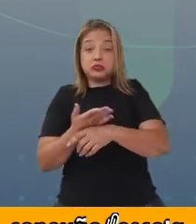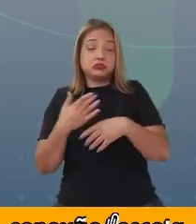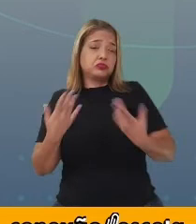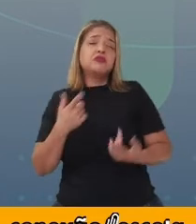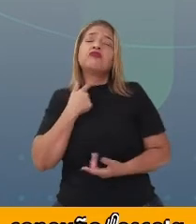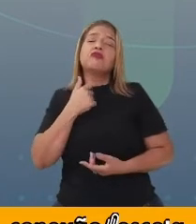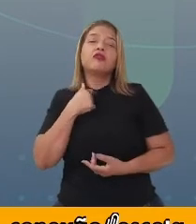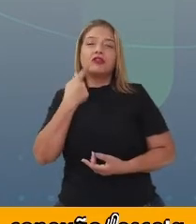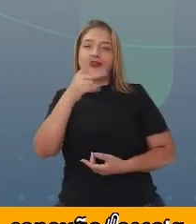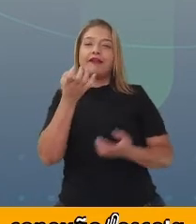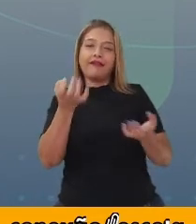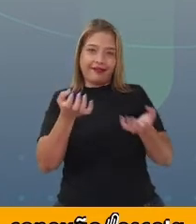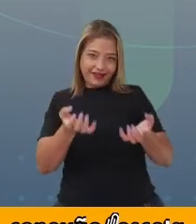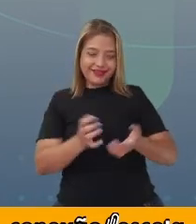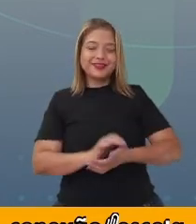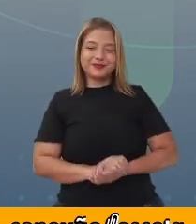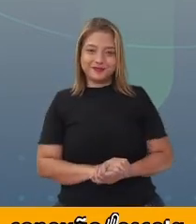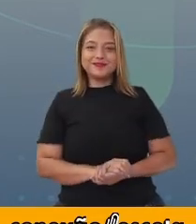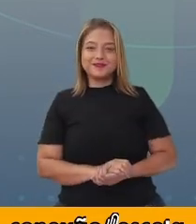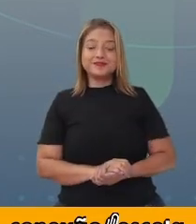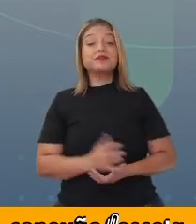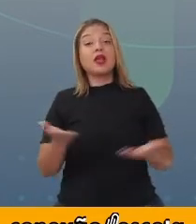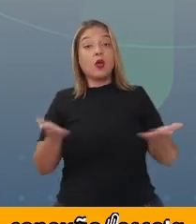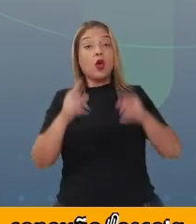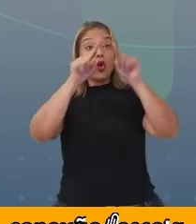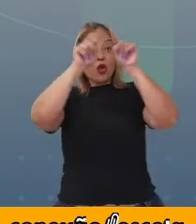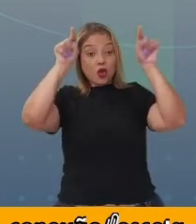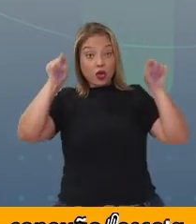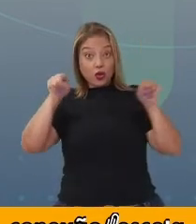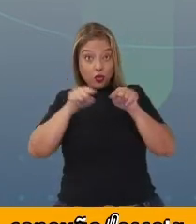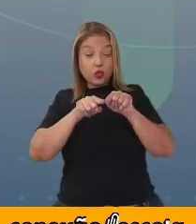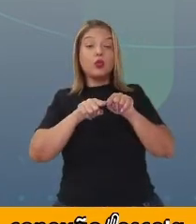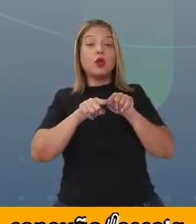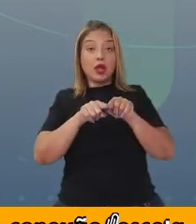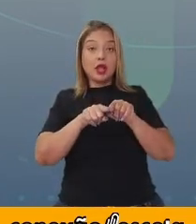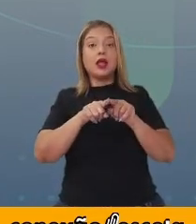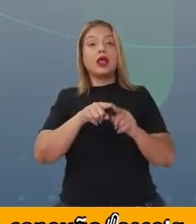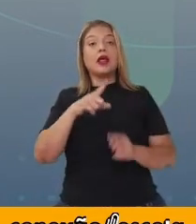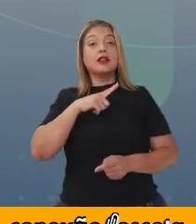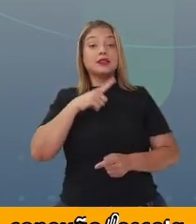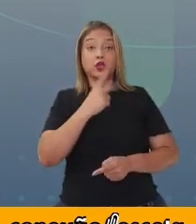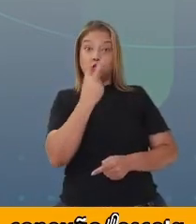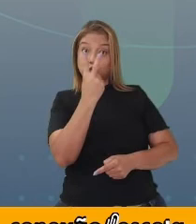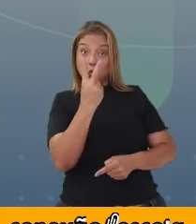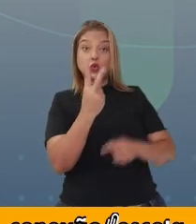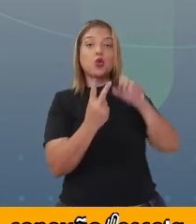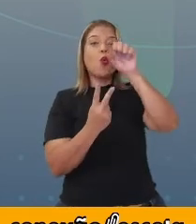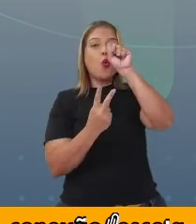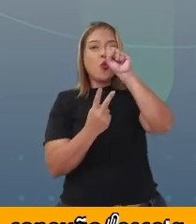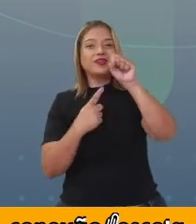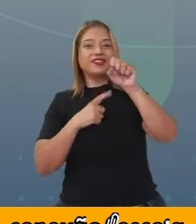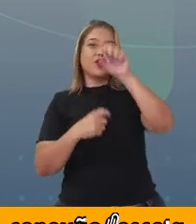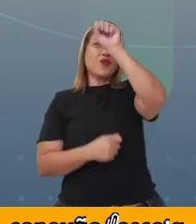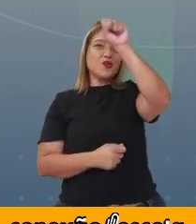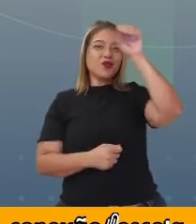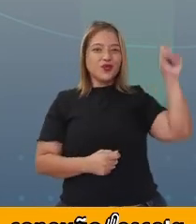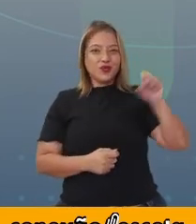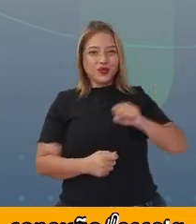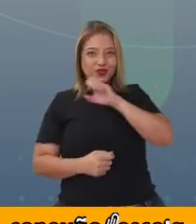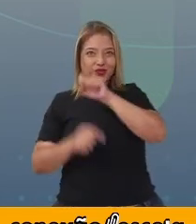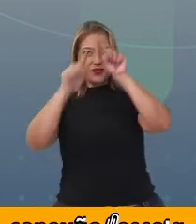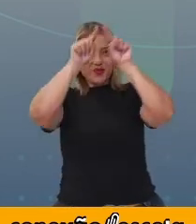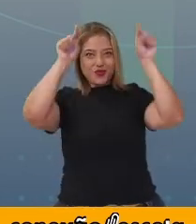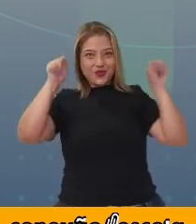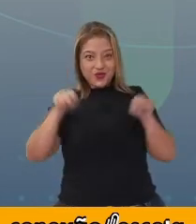Faça do jeito que você quiser, tá? Um quadrado 15 por 15, dois quadrados 8 por 8 e